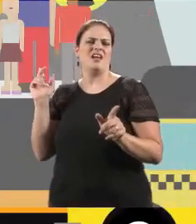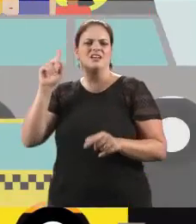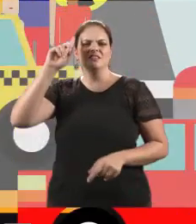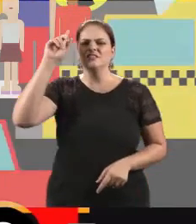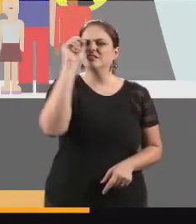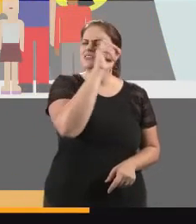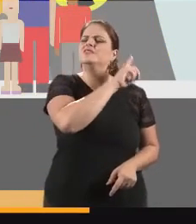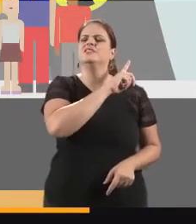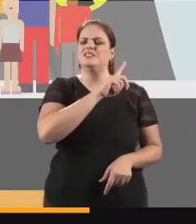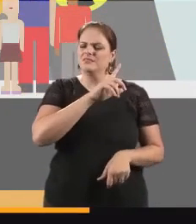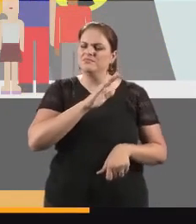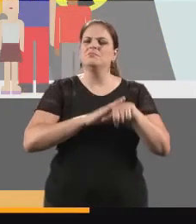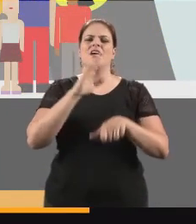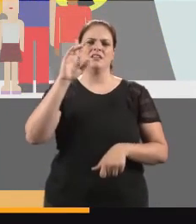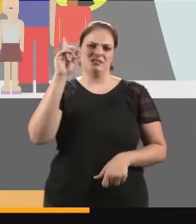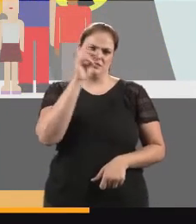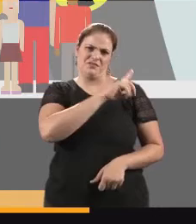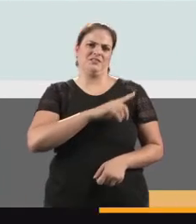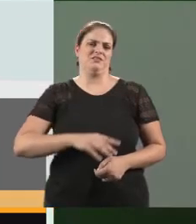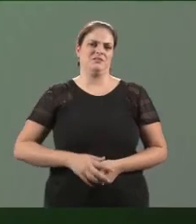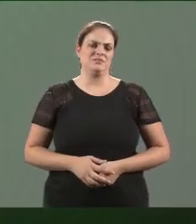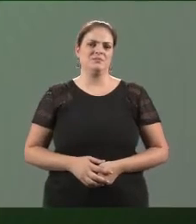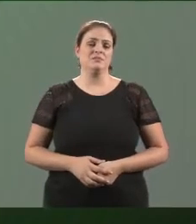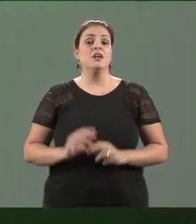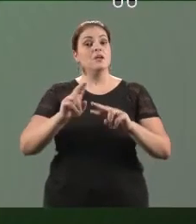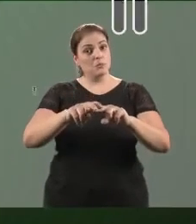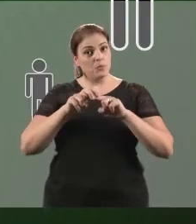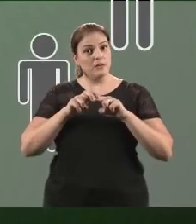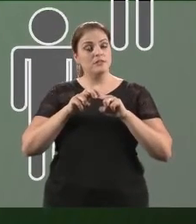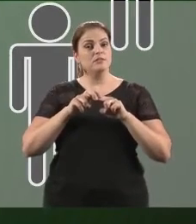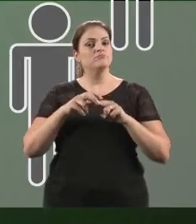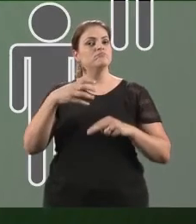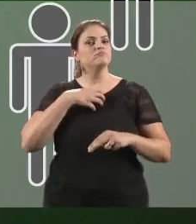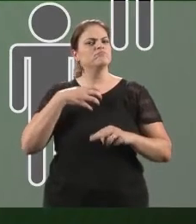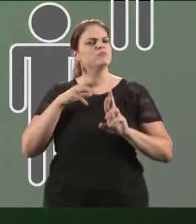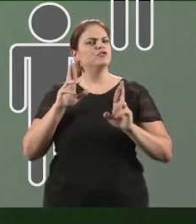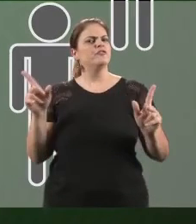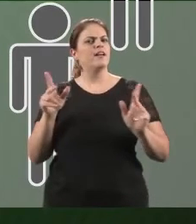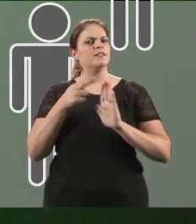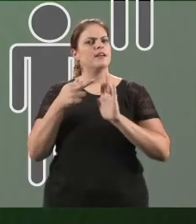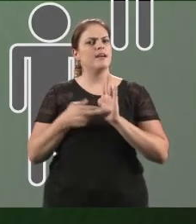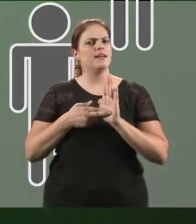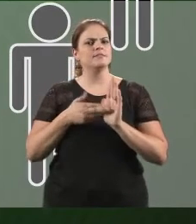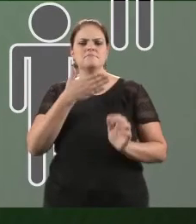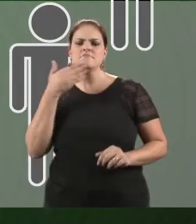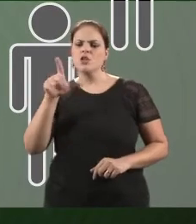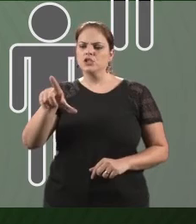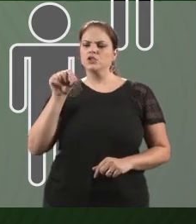também se tornaram mais complexos. Por isso, adotou-se uma democracia indireta, ou